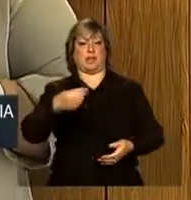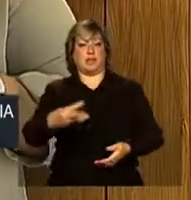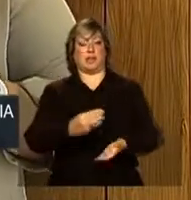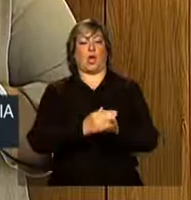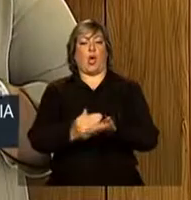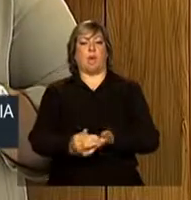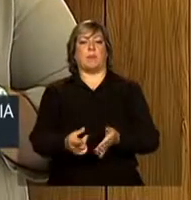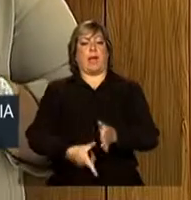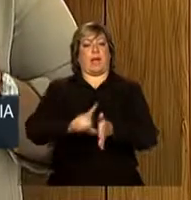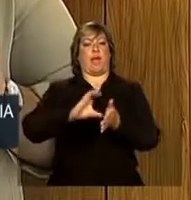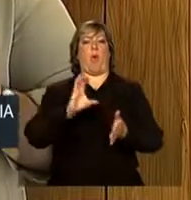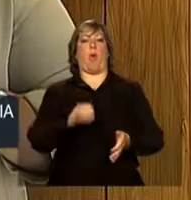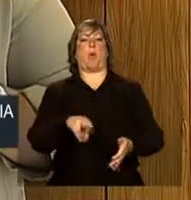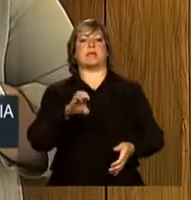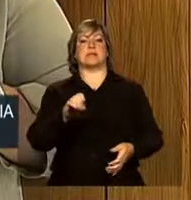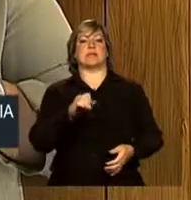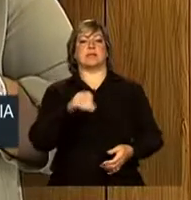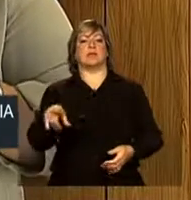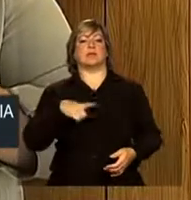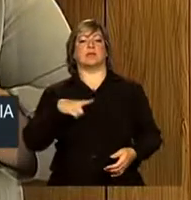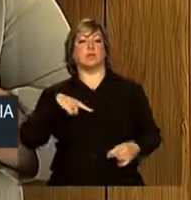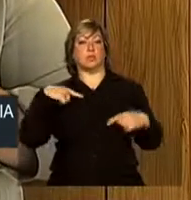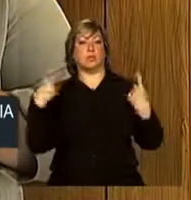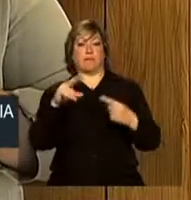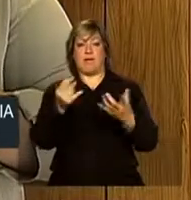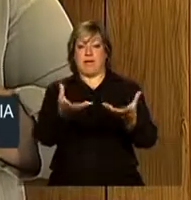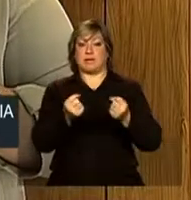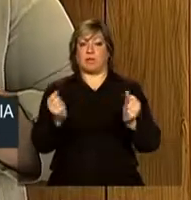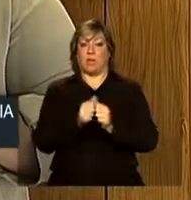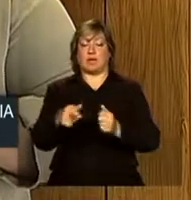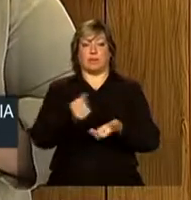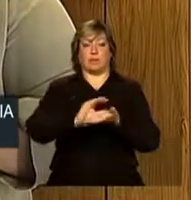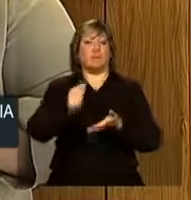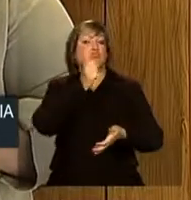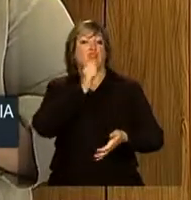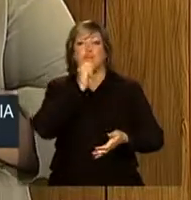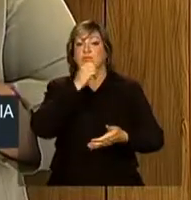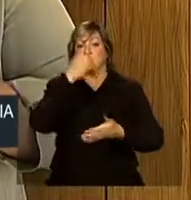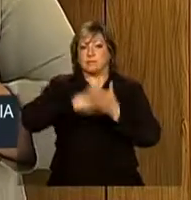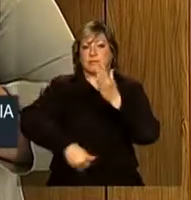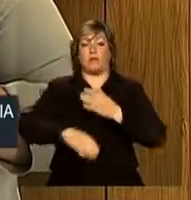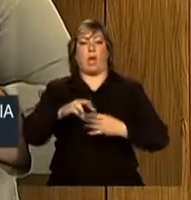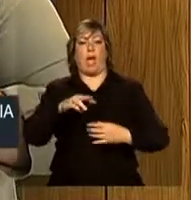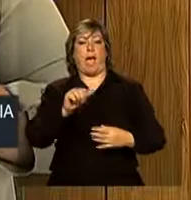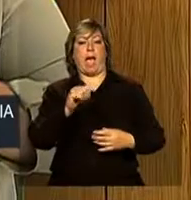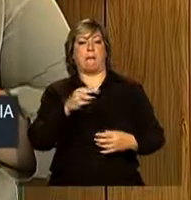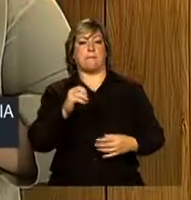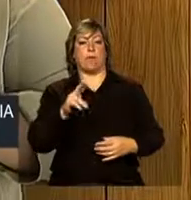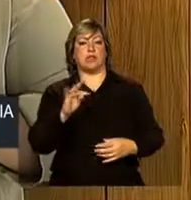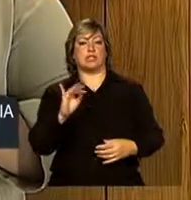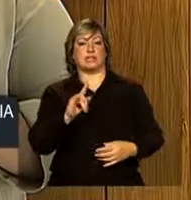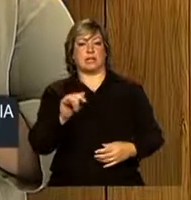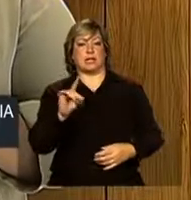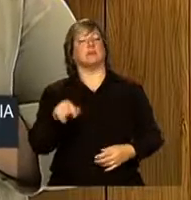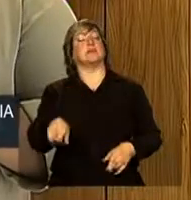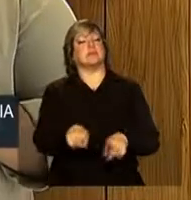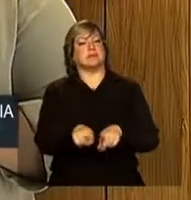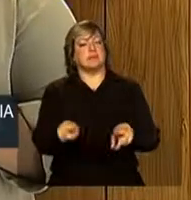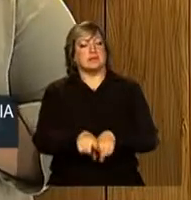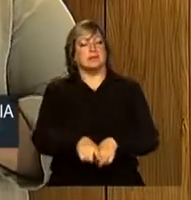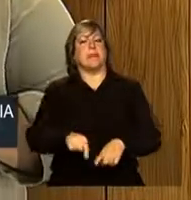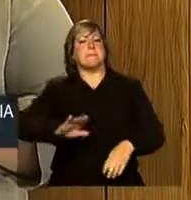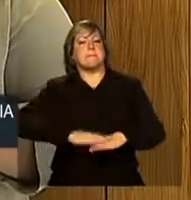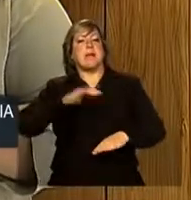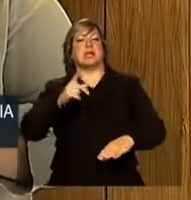sendo que as concessionárias vão receber por esses investimentos que ainda não foram amortizados, representa também mais dinheiro para que essas